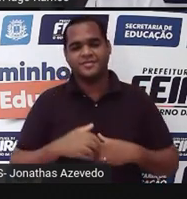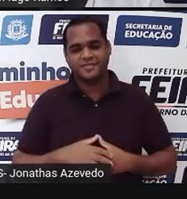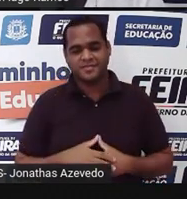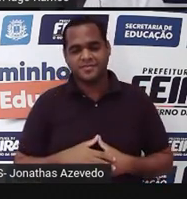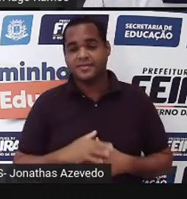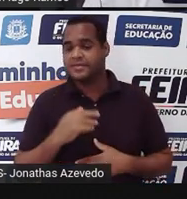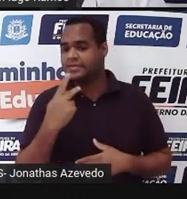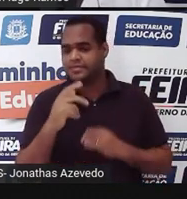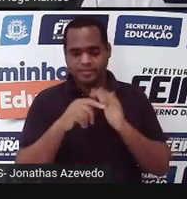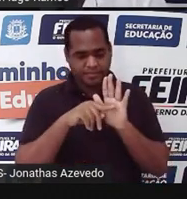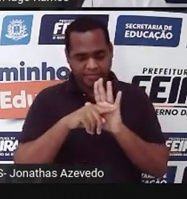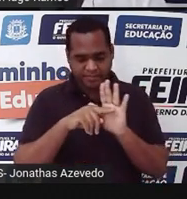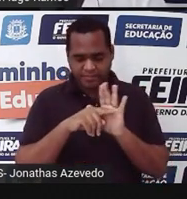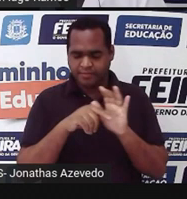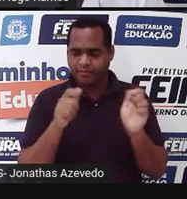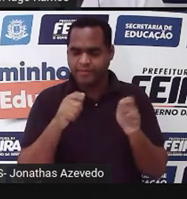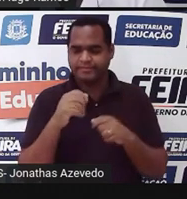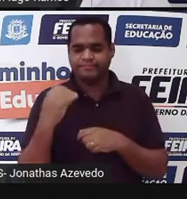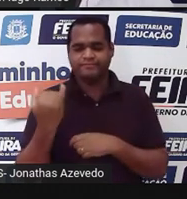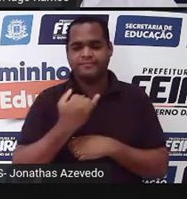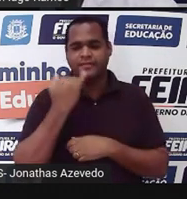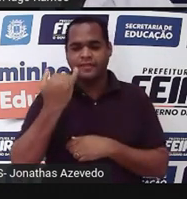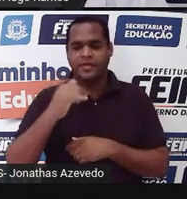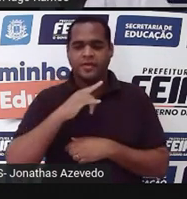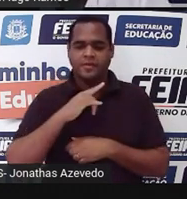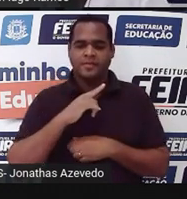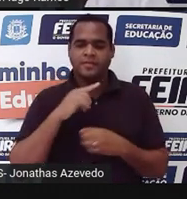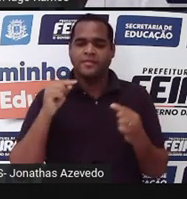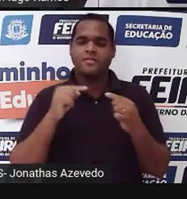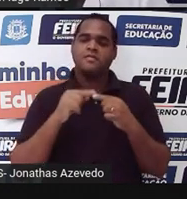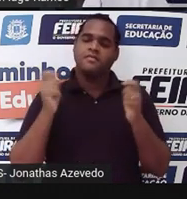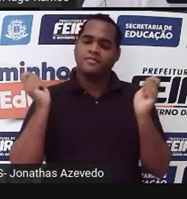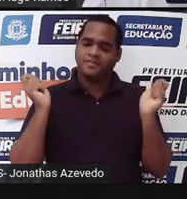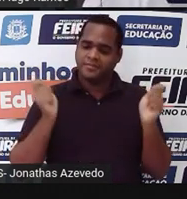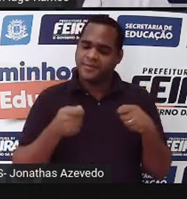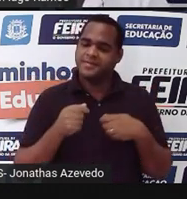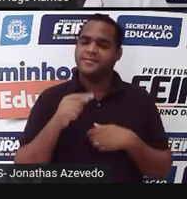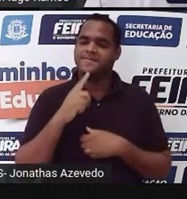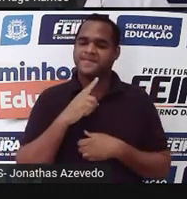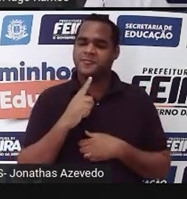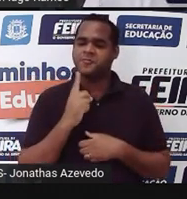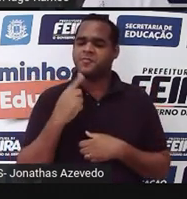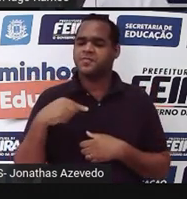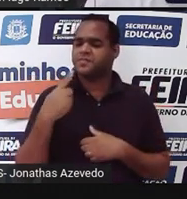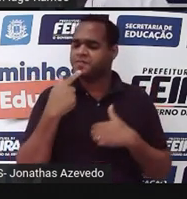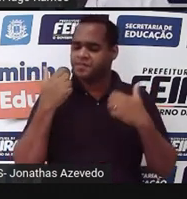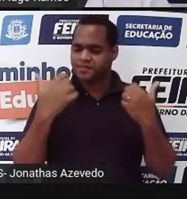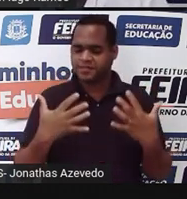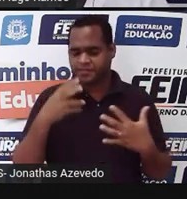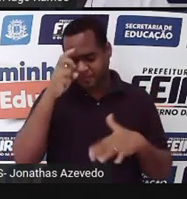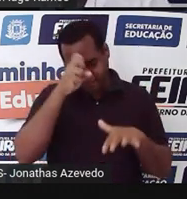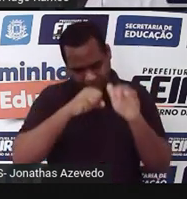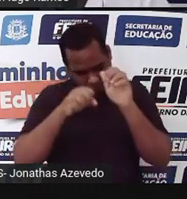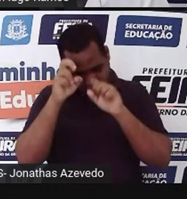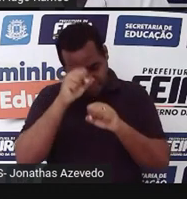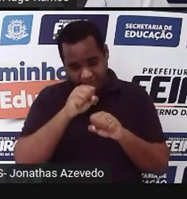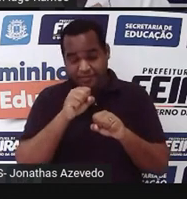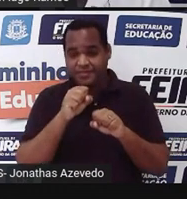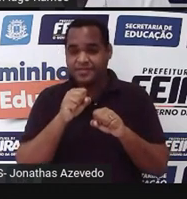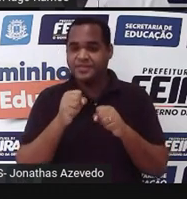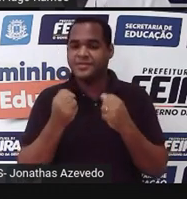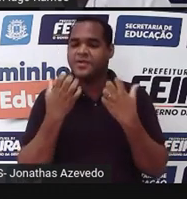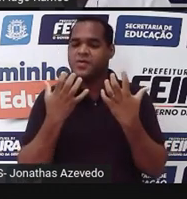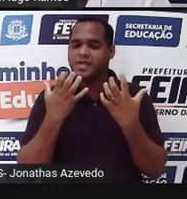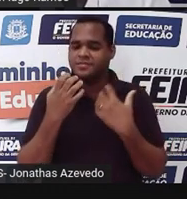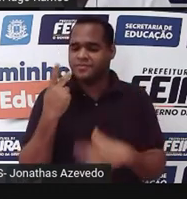Investigar é uma ótima opção, é uma excelente alternativa quando a gente fala de aprender. Tá? Então, queria